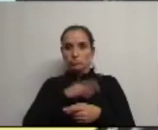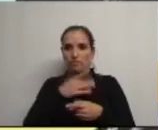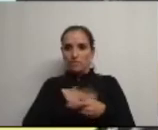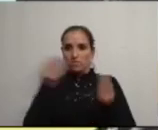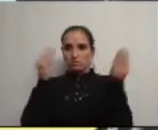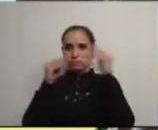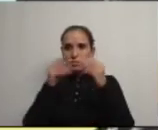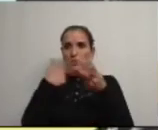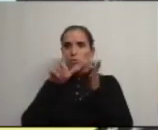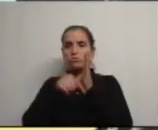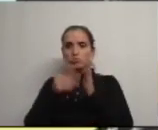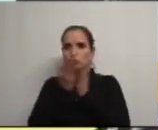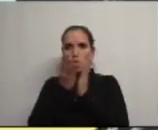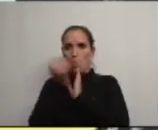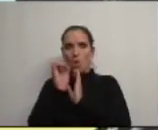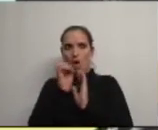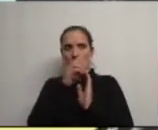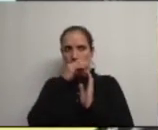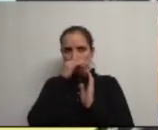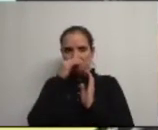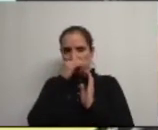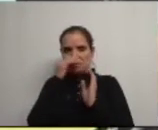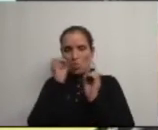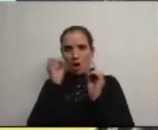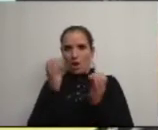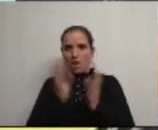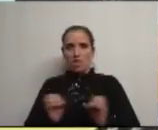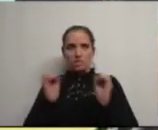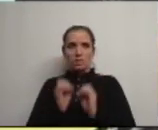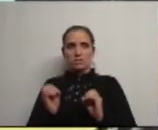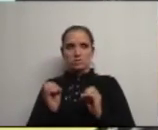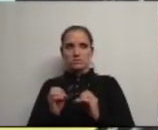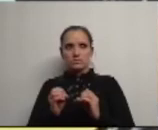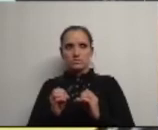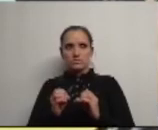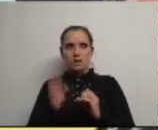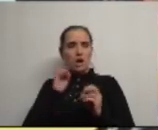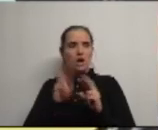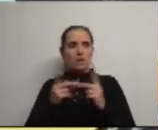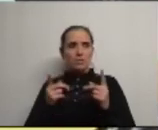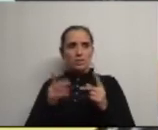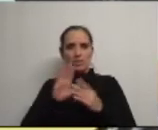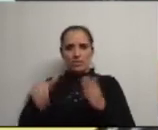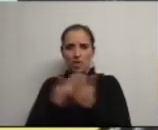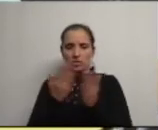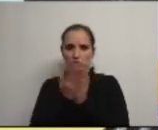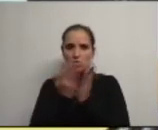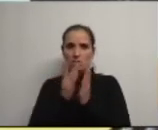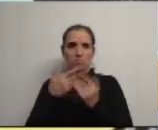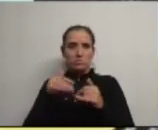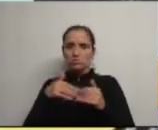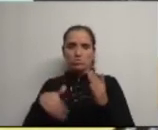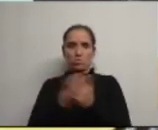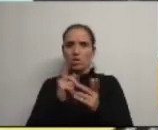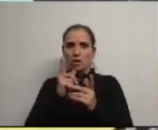a escola mas não tem um projeto para aquela escola não existe nada ok a Câmara dá-lhe a escola mas não lhe dá